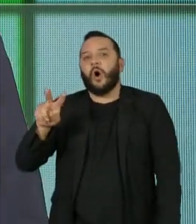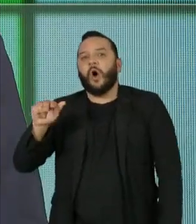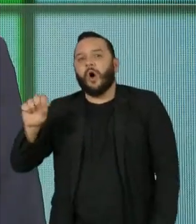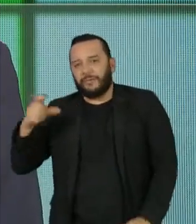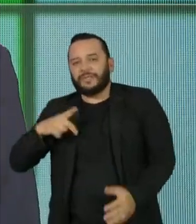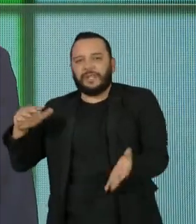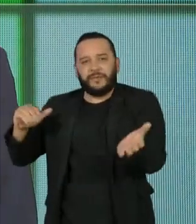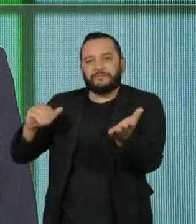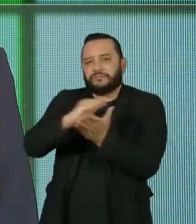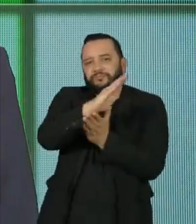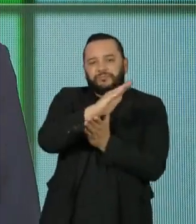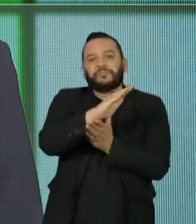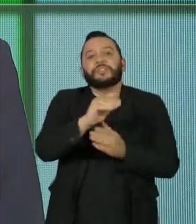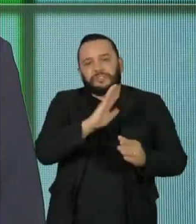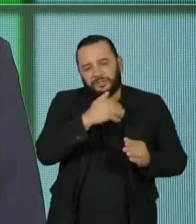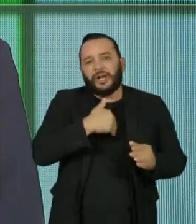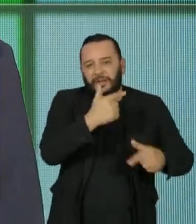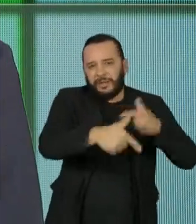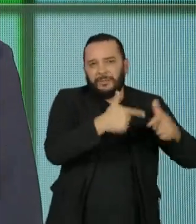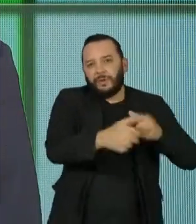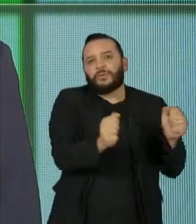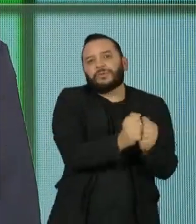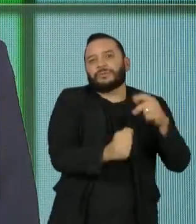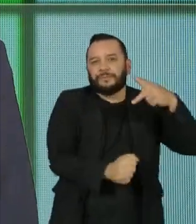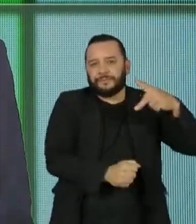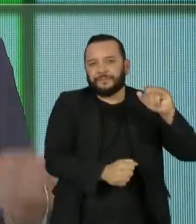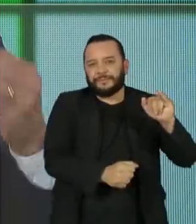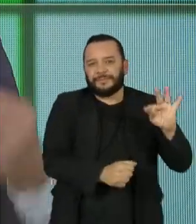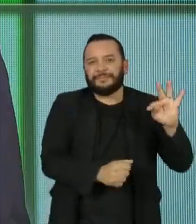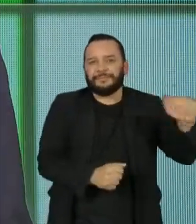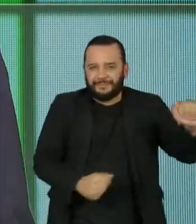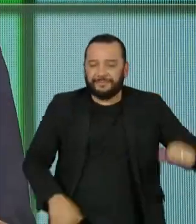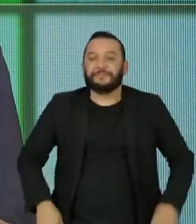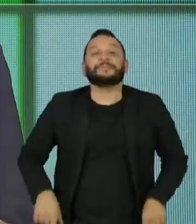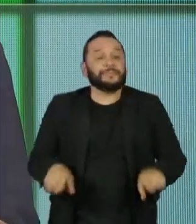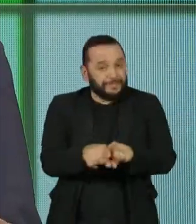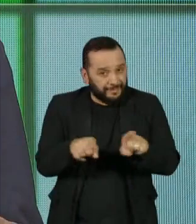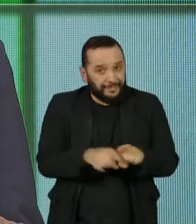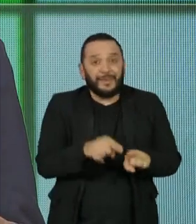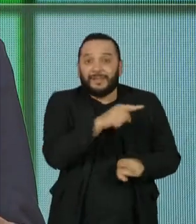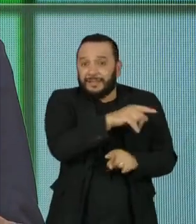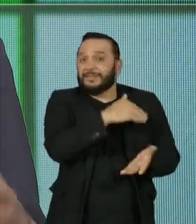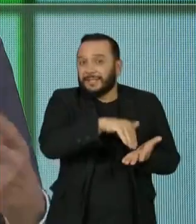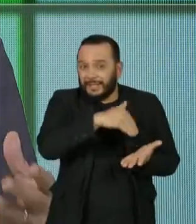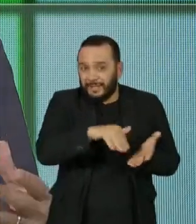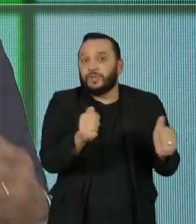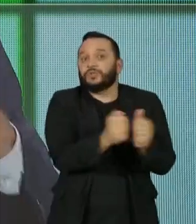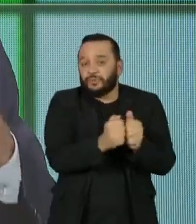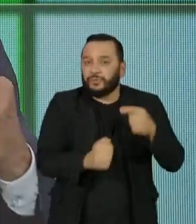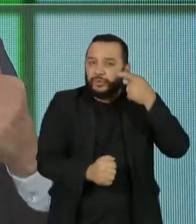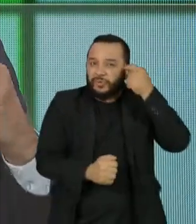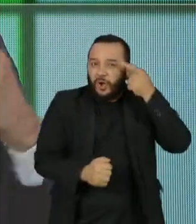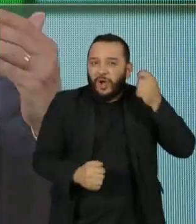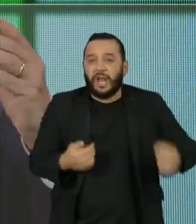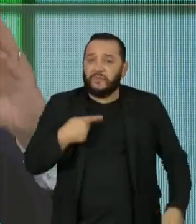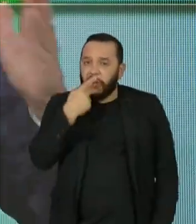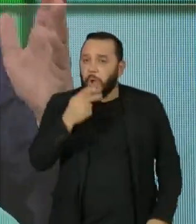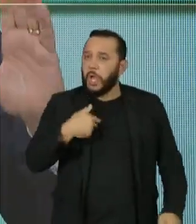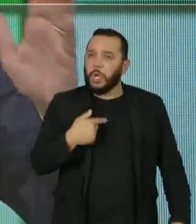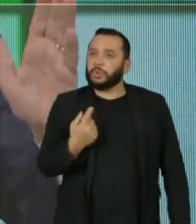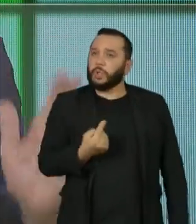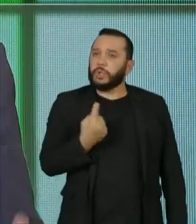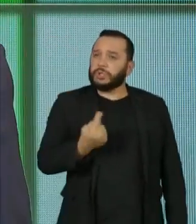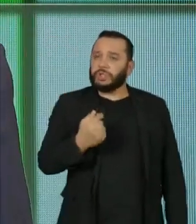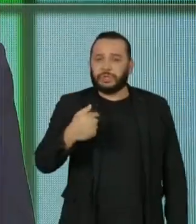fez campanha para o Pita e foi secretário do Pita. E foi secretário do Dória. Não é justo ele falar, sou